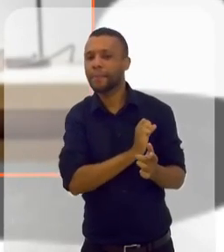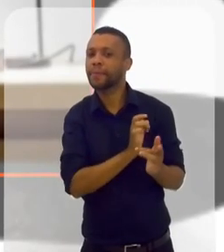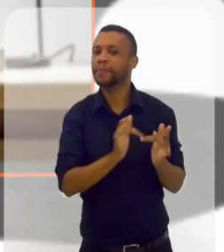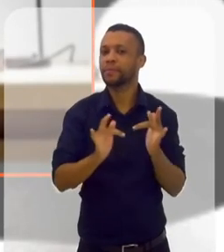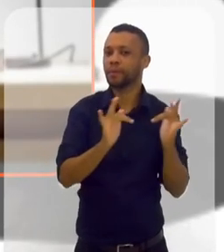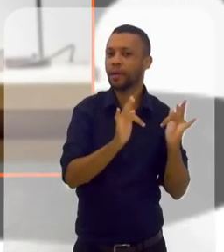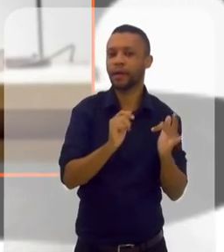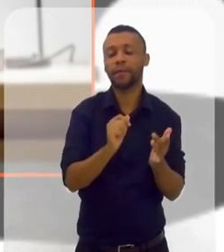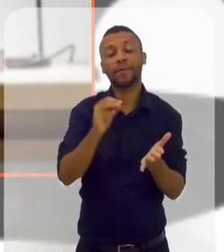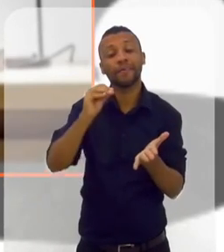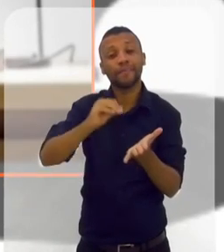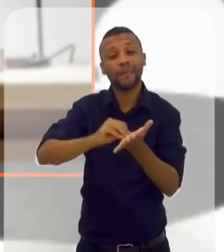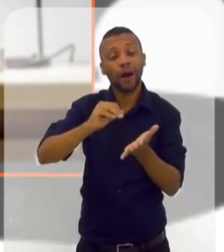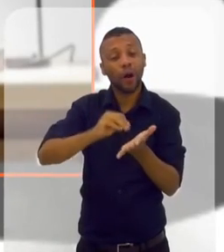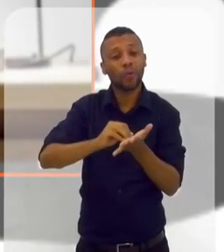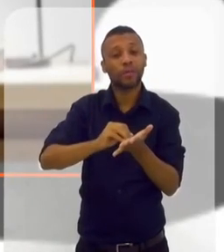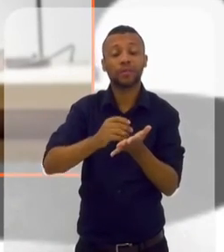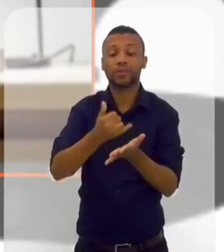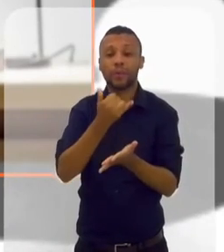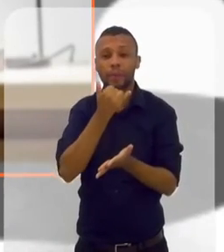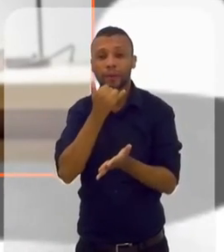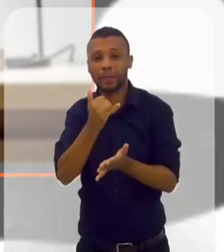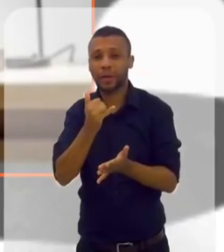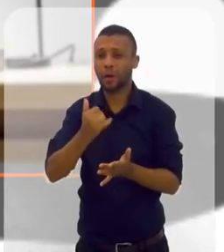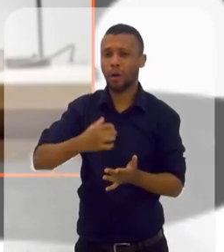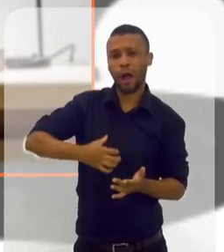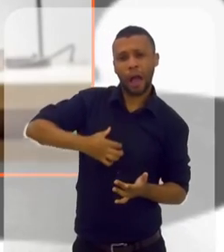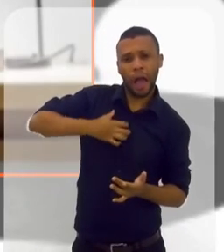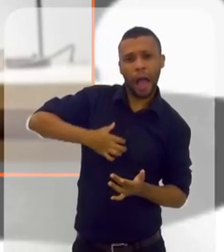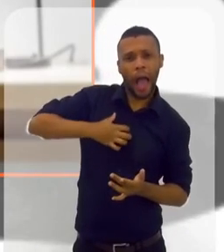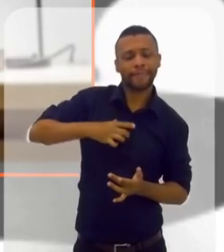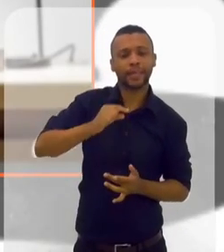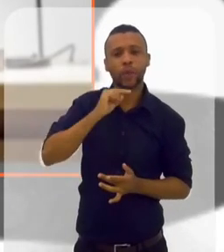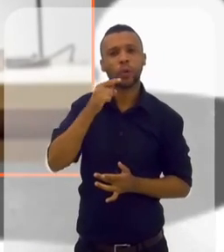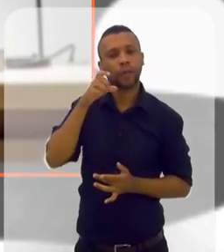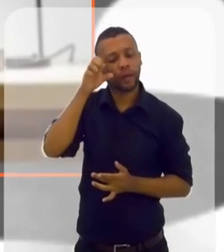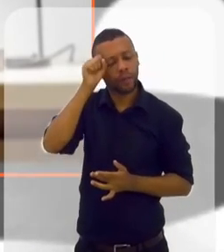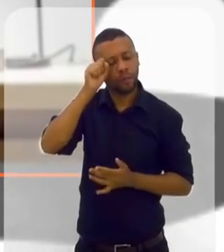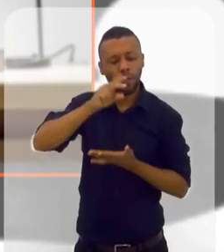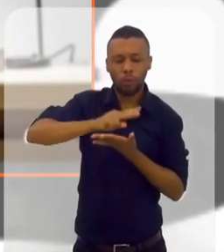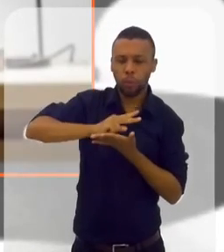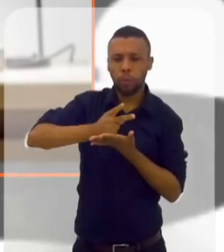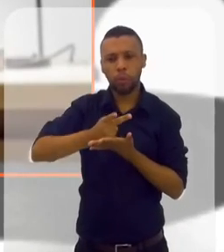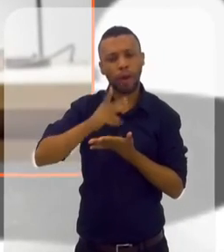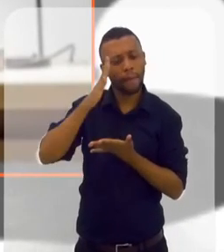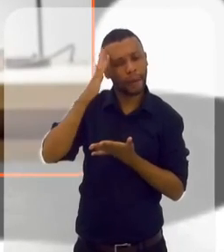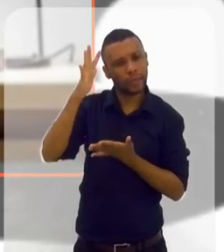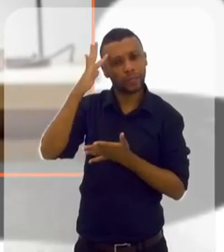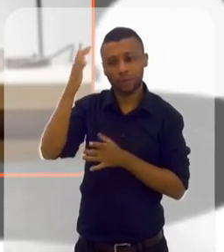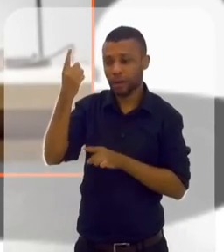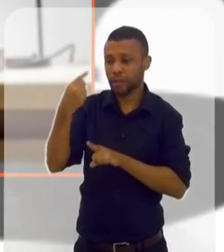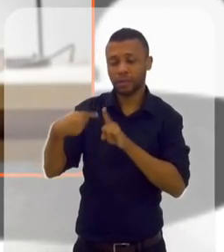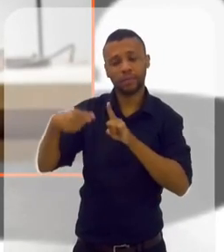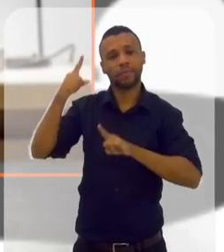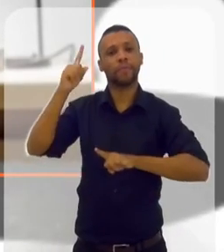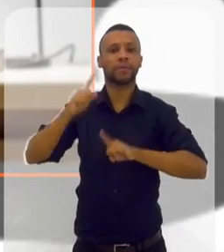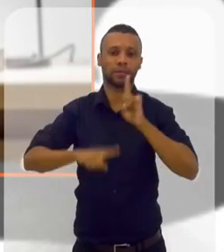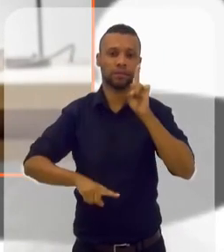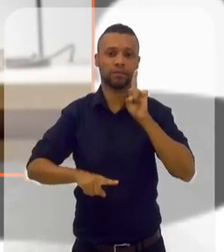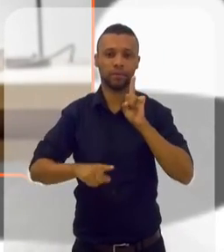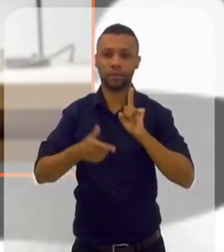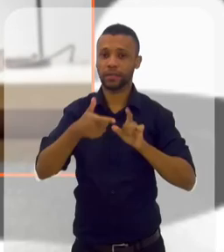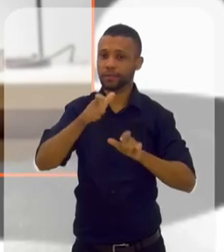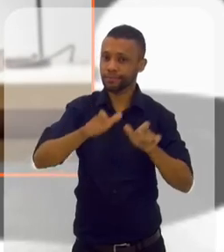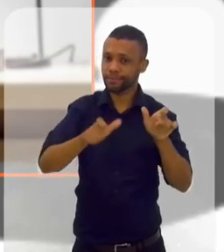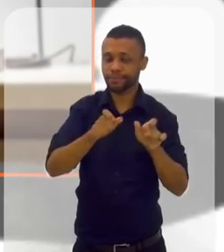têm ansiedade, insônia, falta de perdão e raiva. Eu imagino a transformação que você é capaz de promover na vida